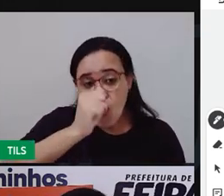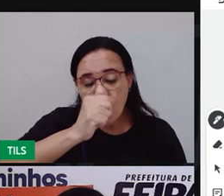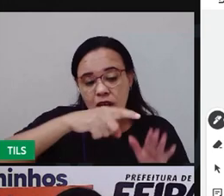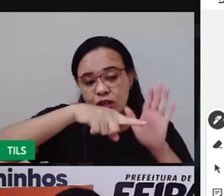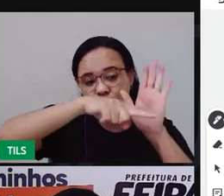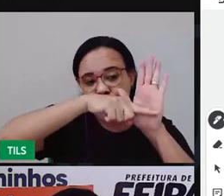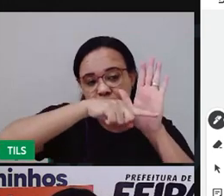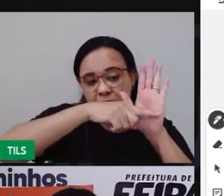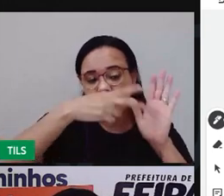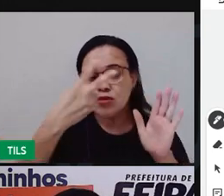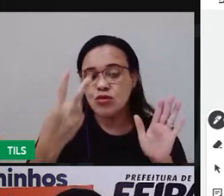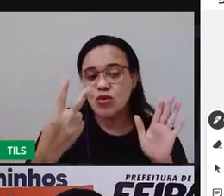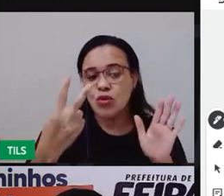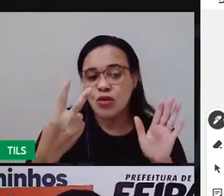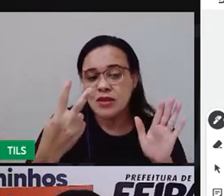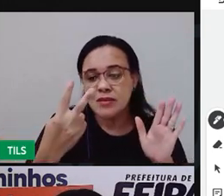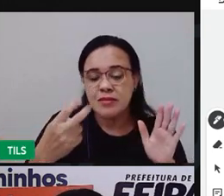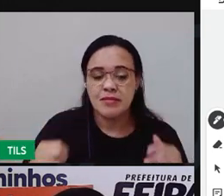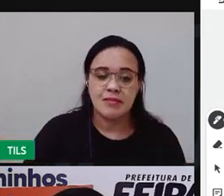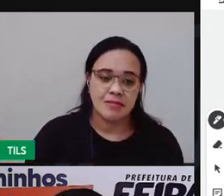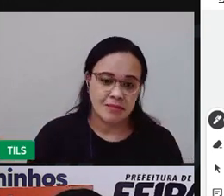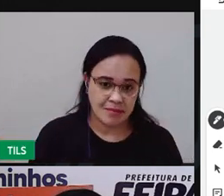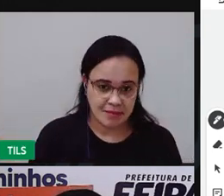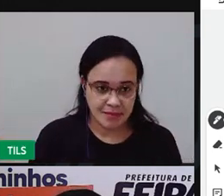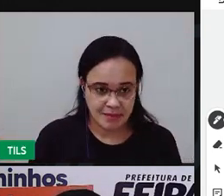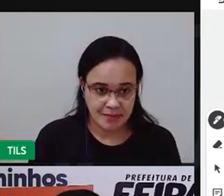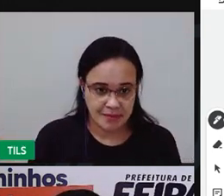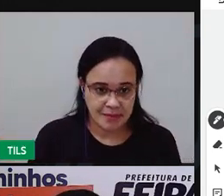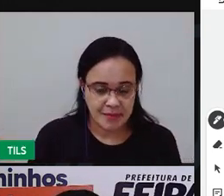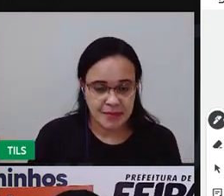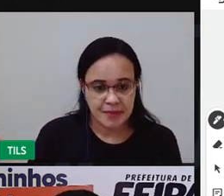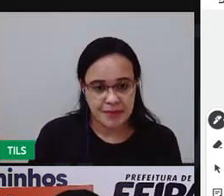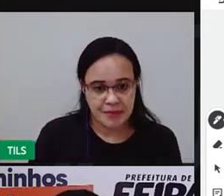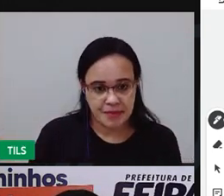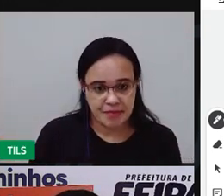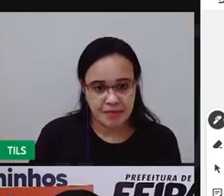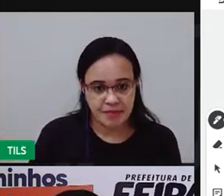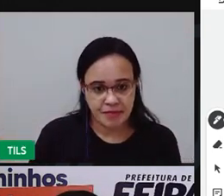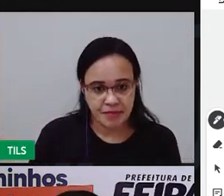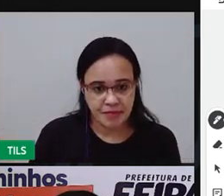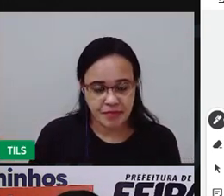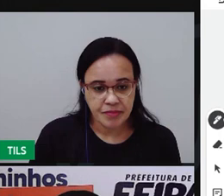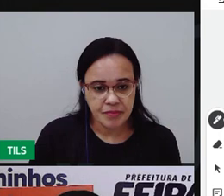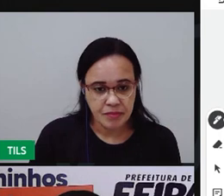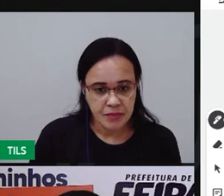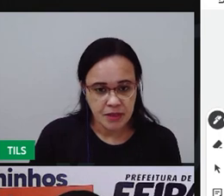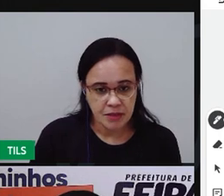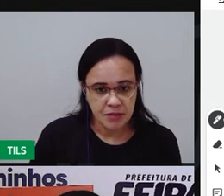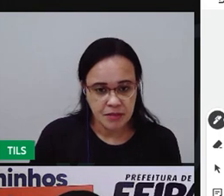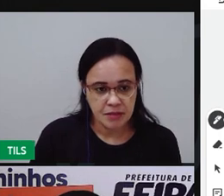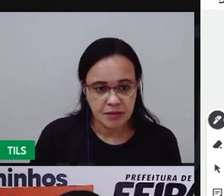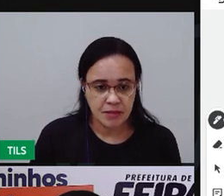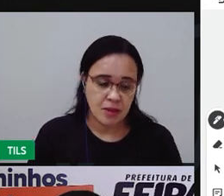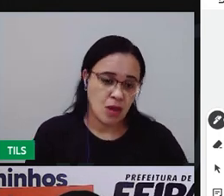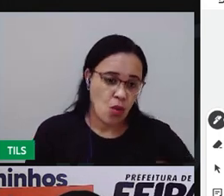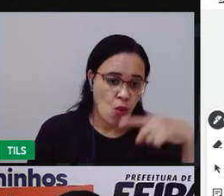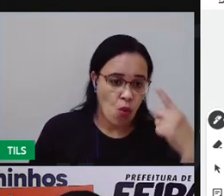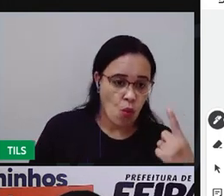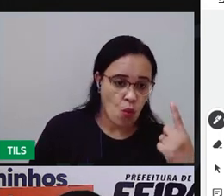Vamos fazer alguns traços aqui para representar esse número dois. Ó. Um. Dois.